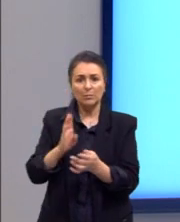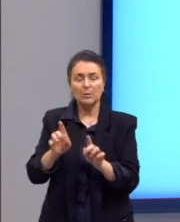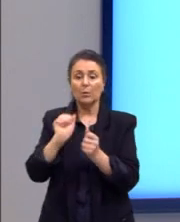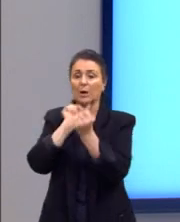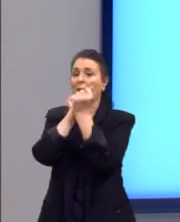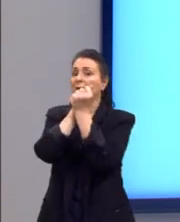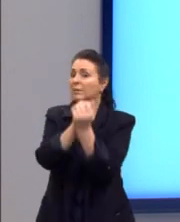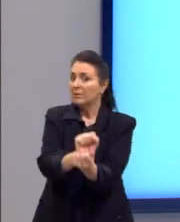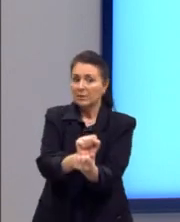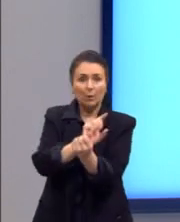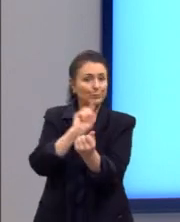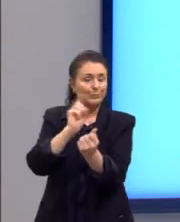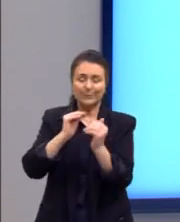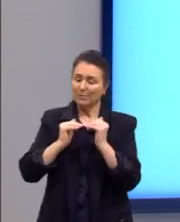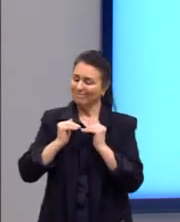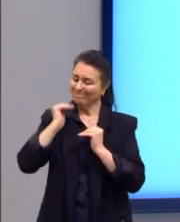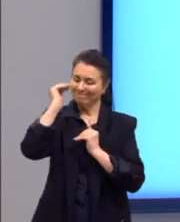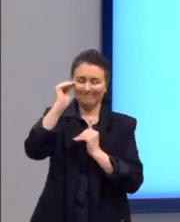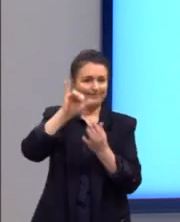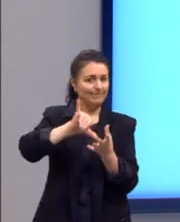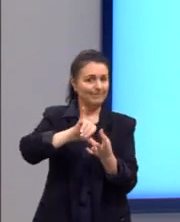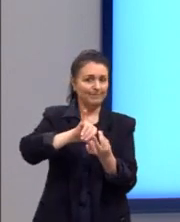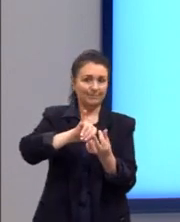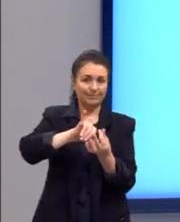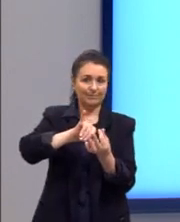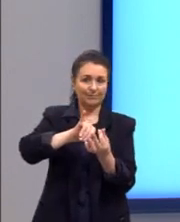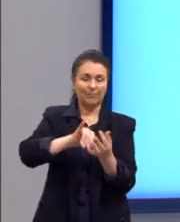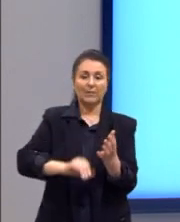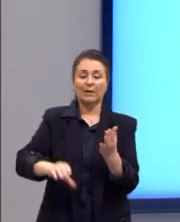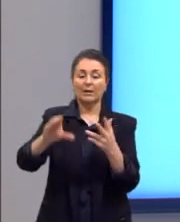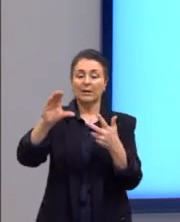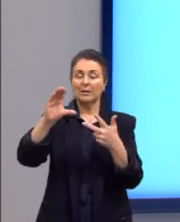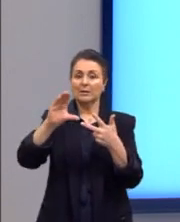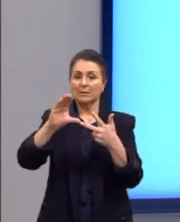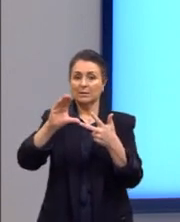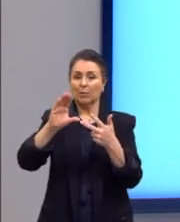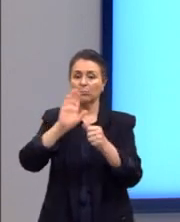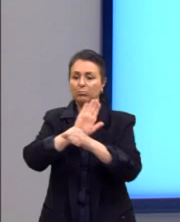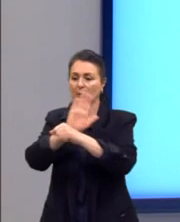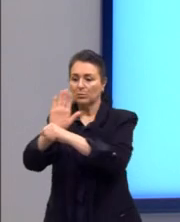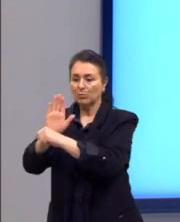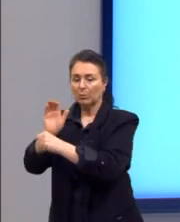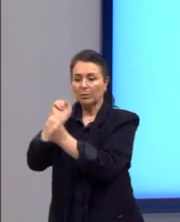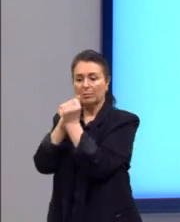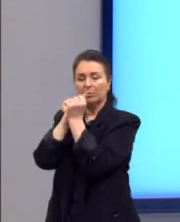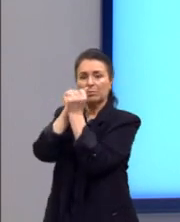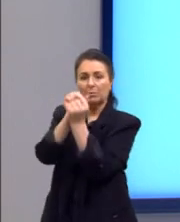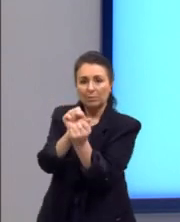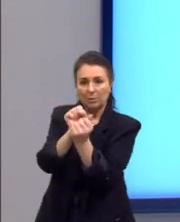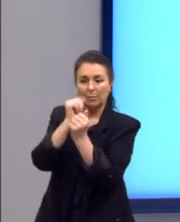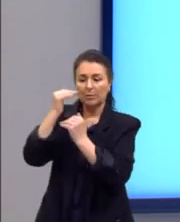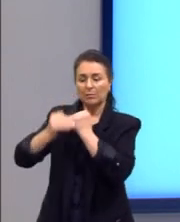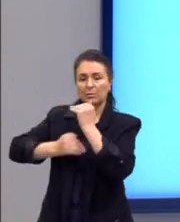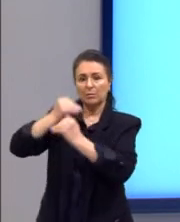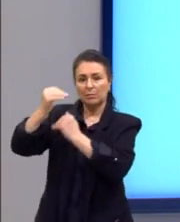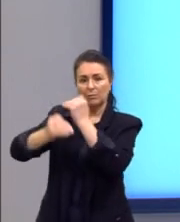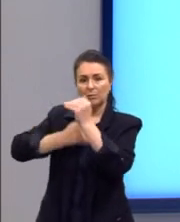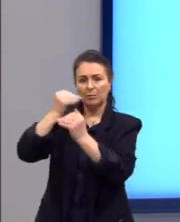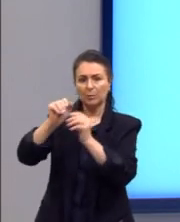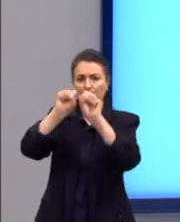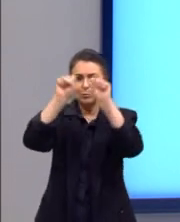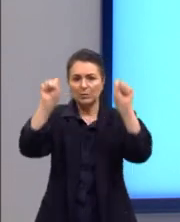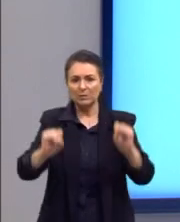escravidão não levou à superação do capitalismo. C. A contribuição da escravidão para o desenvolvimento do